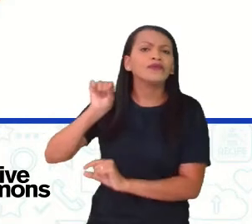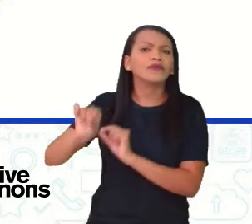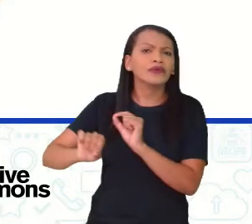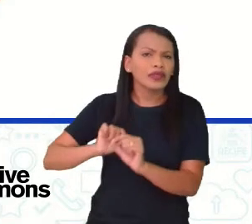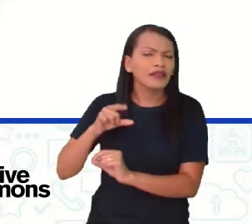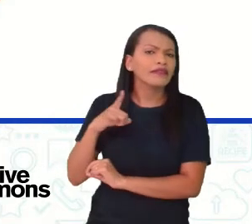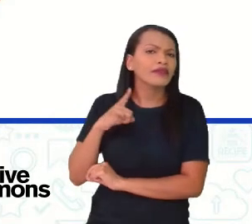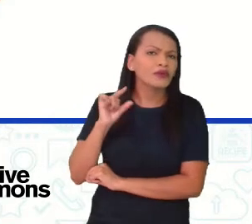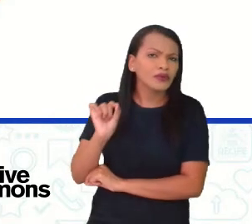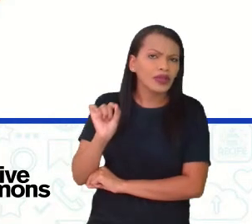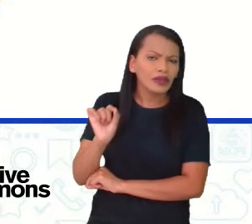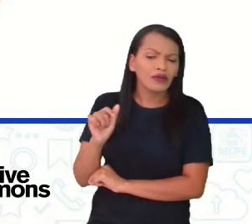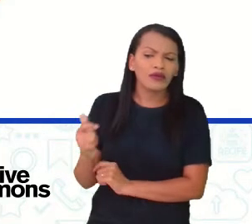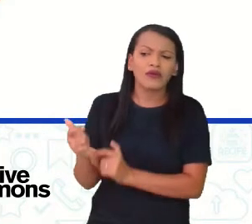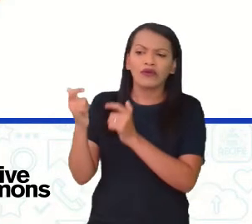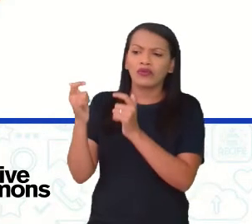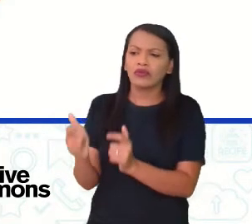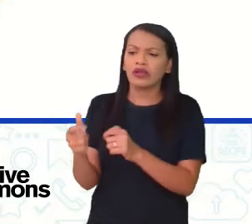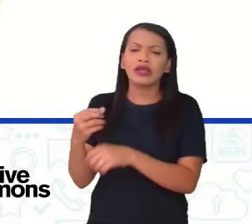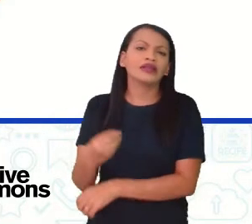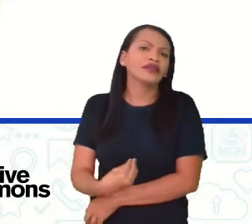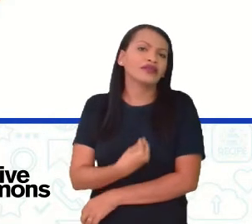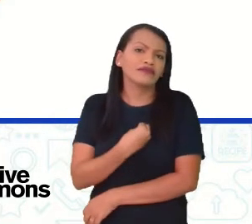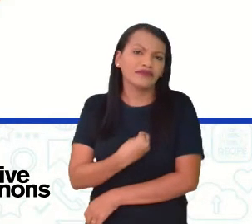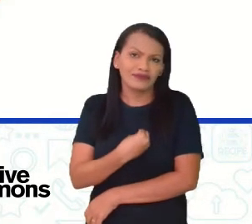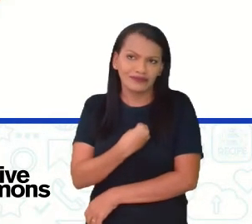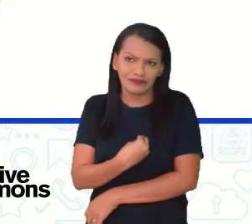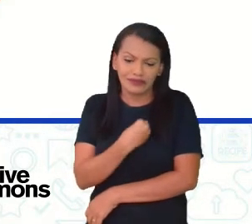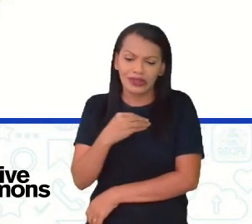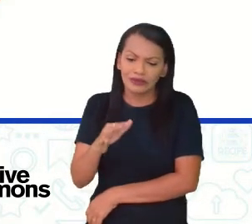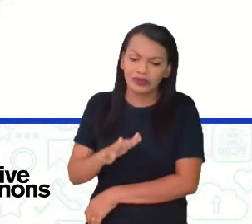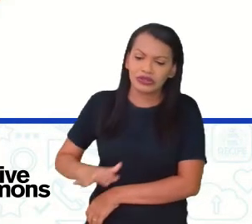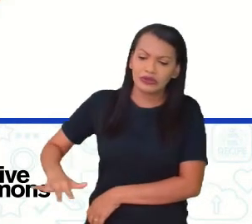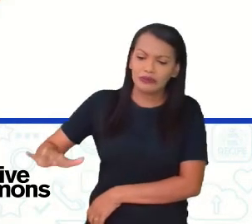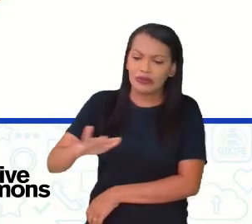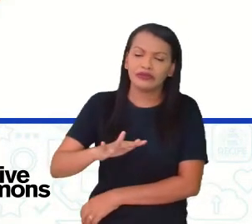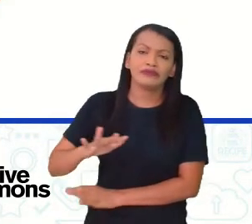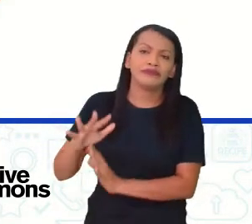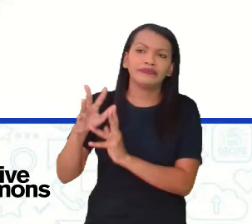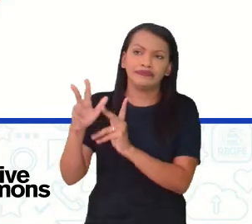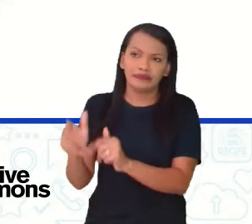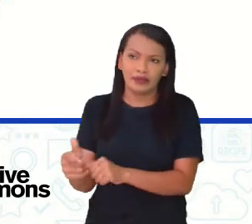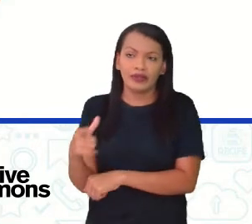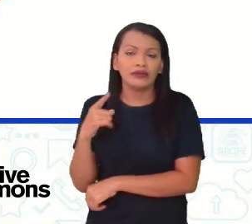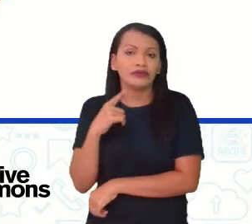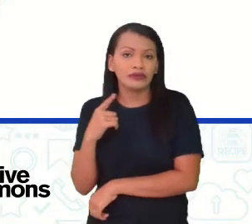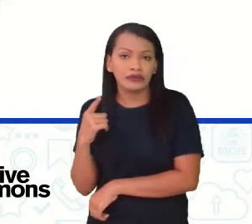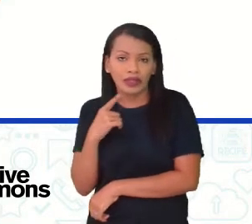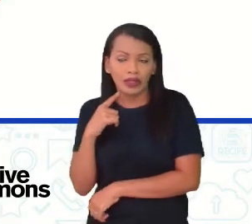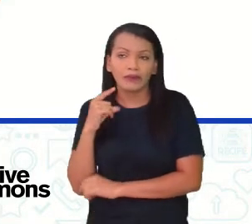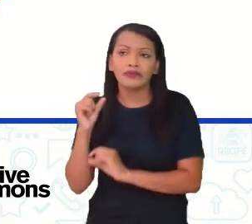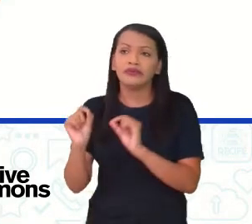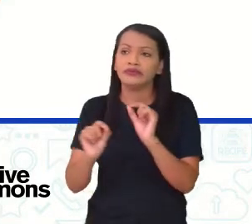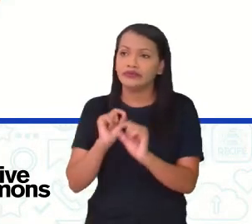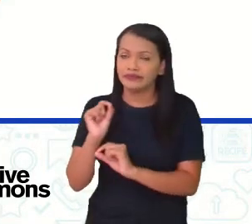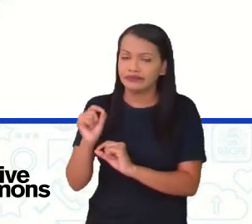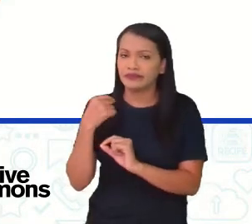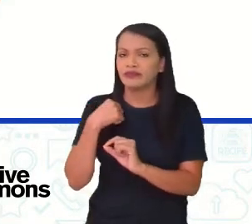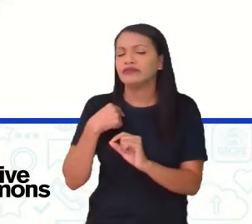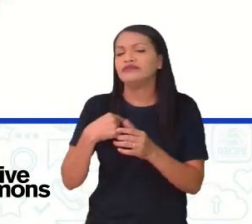vamos ter o quê? O lugar em que vivemos. Que é o espaço como um todo. E aí nós temos as ramificações.